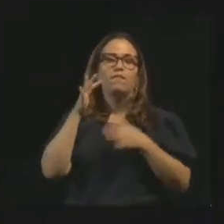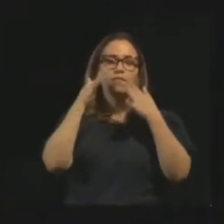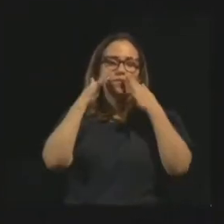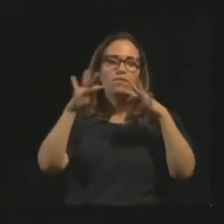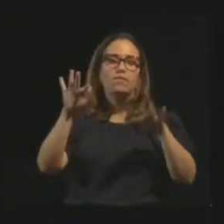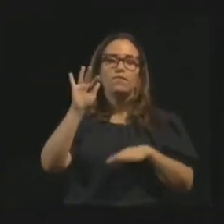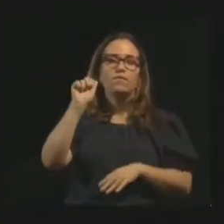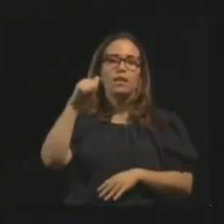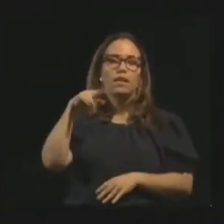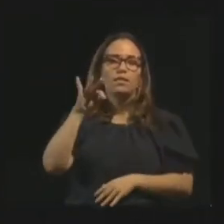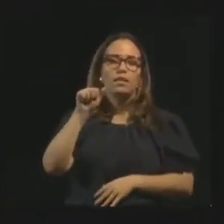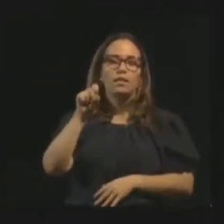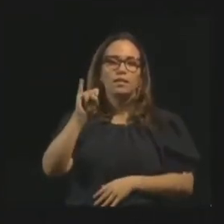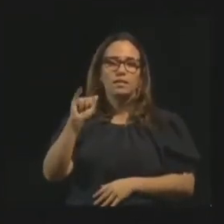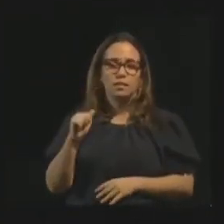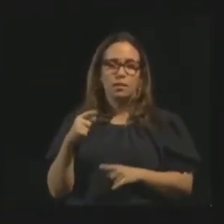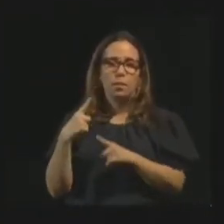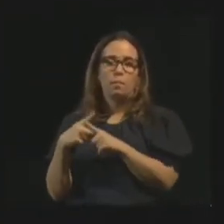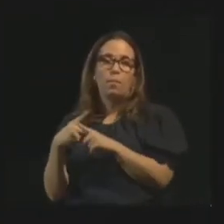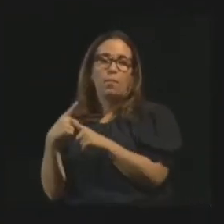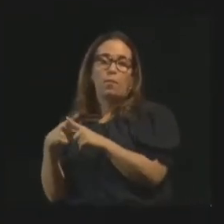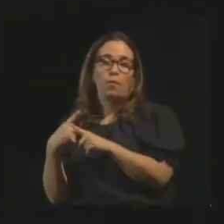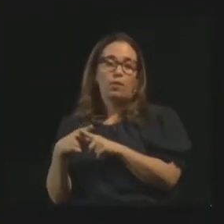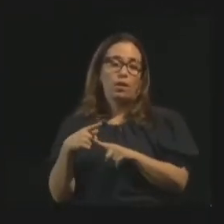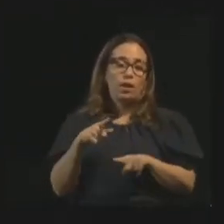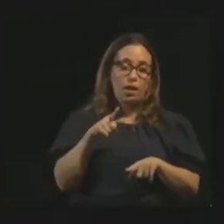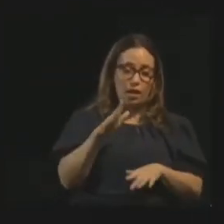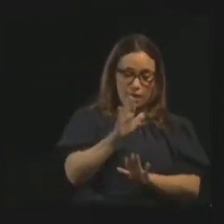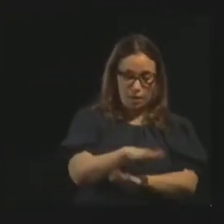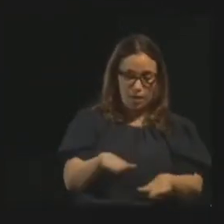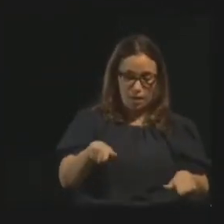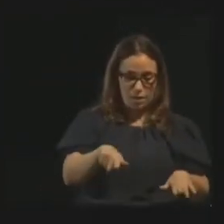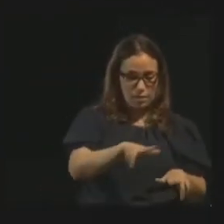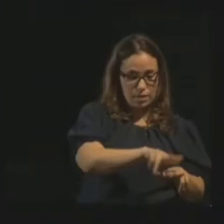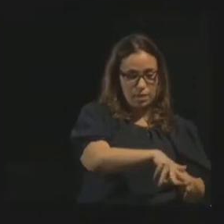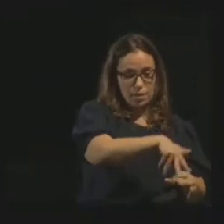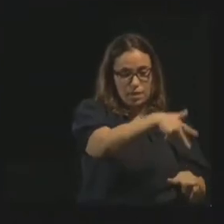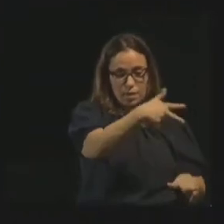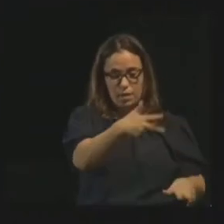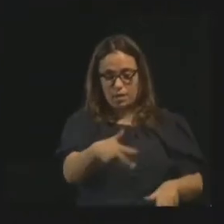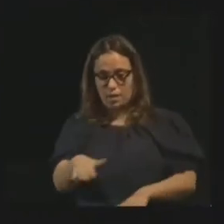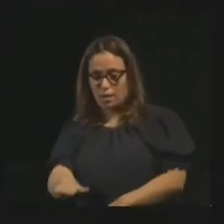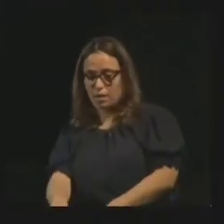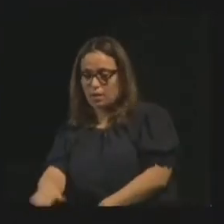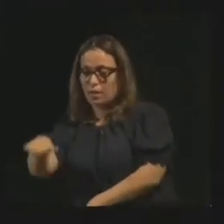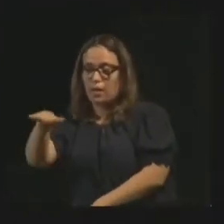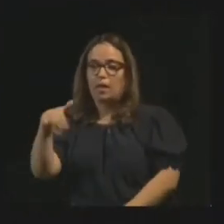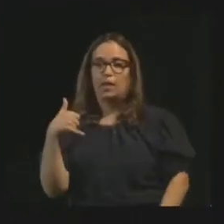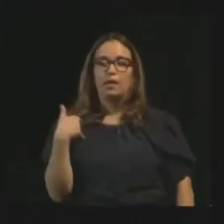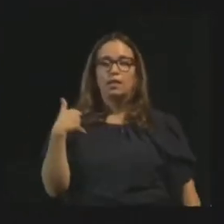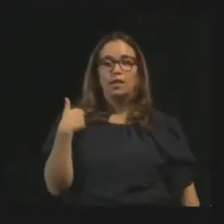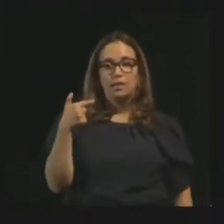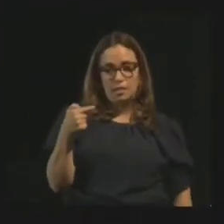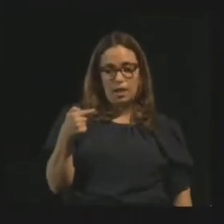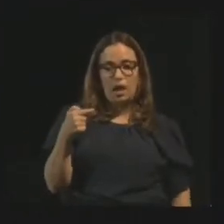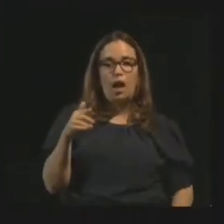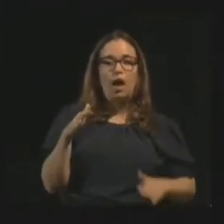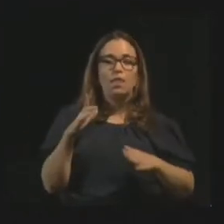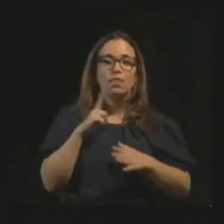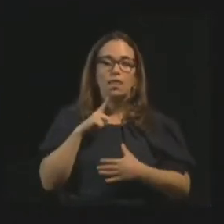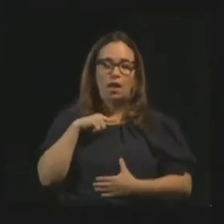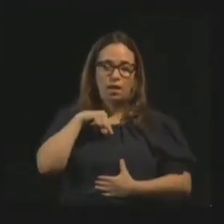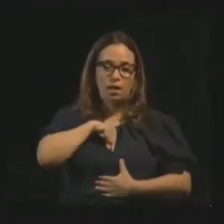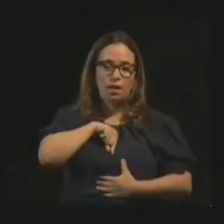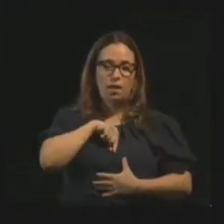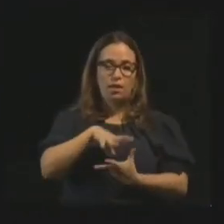ainda o espírito está em processo de reencarnação, quando ele vai se completar por volta de sete anos, estima Emmanuel, no